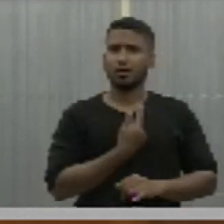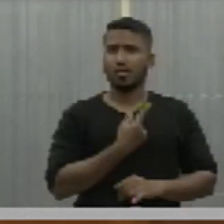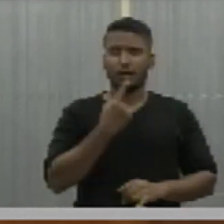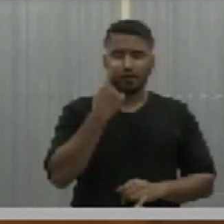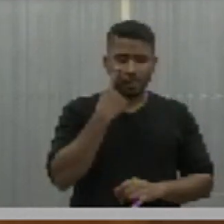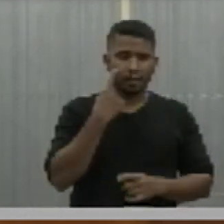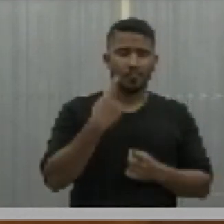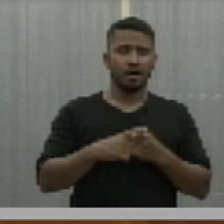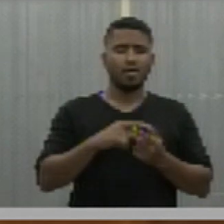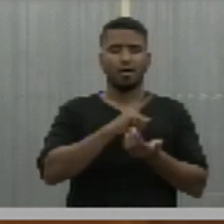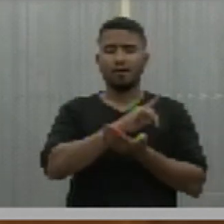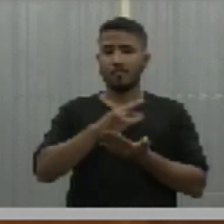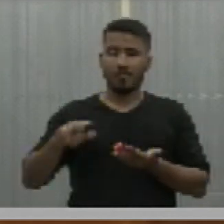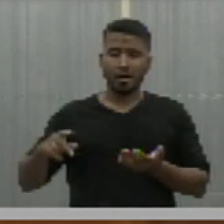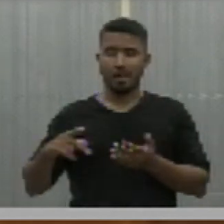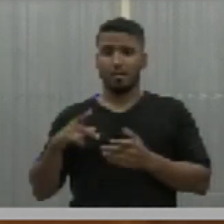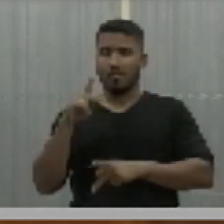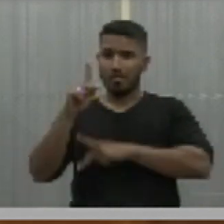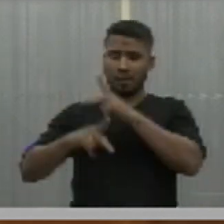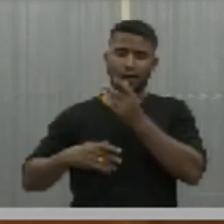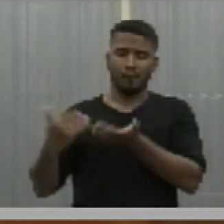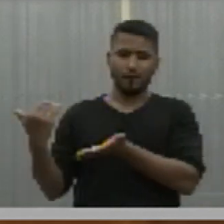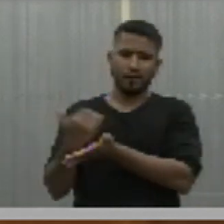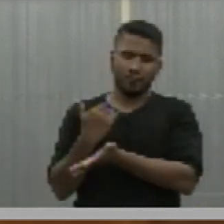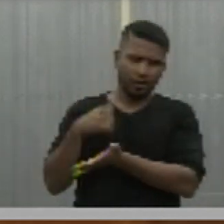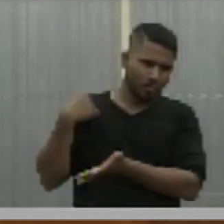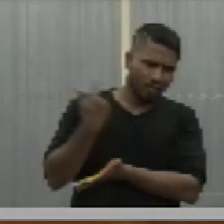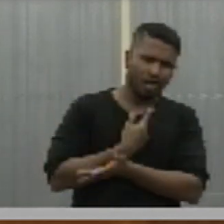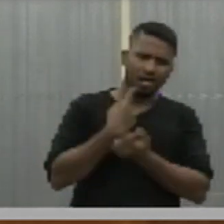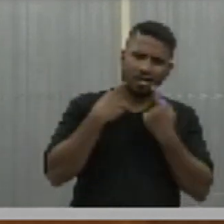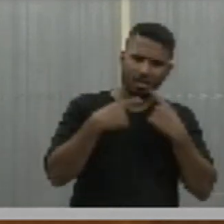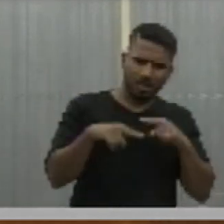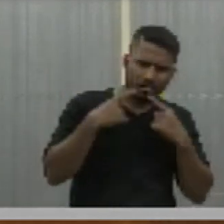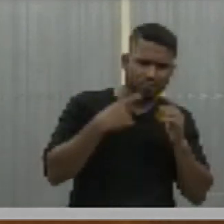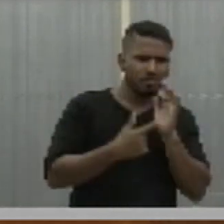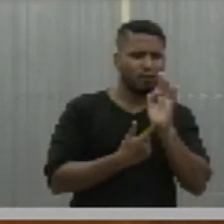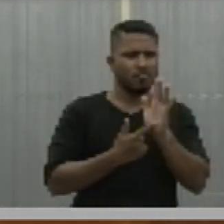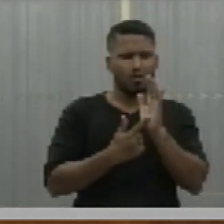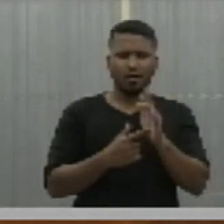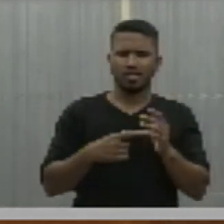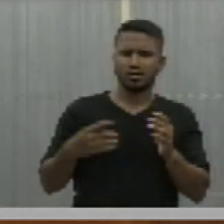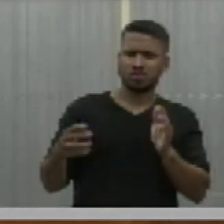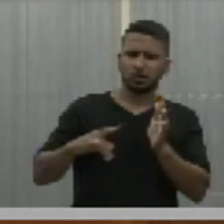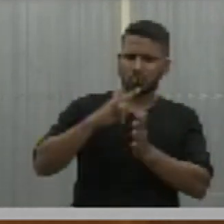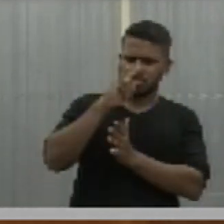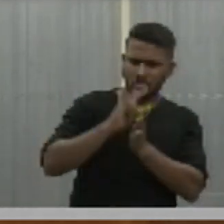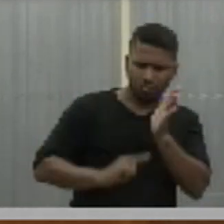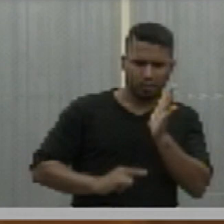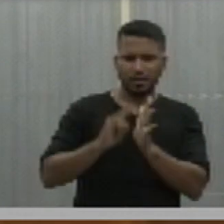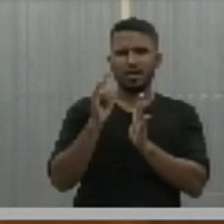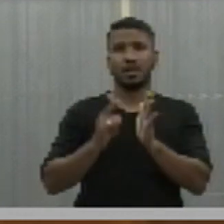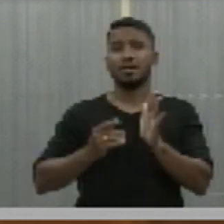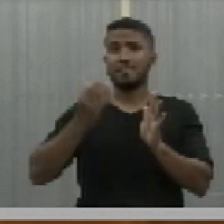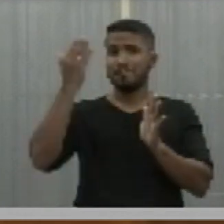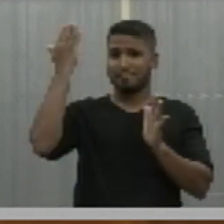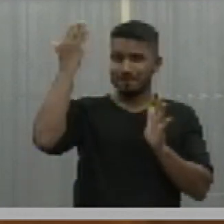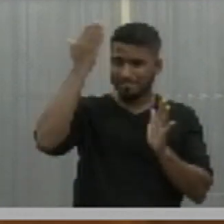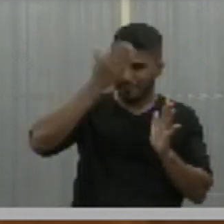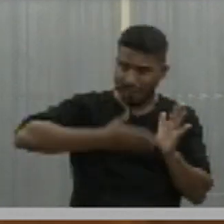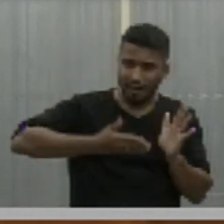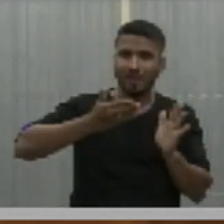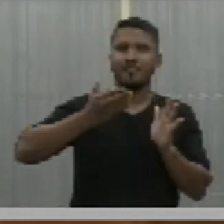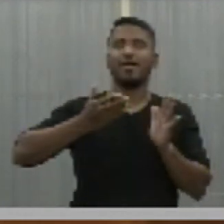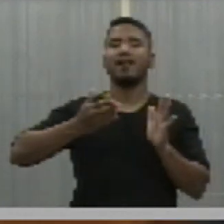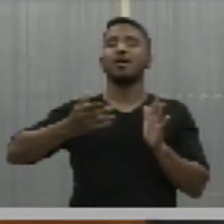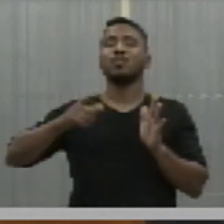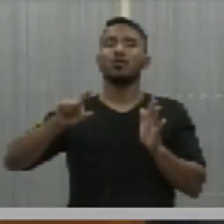diversas pessoas nos procuram diariamente para trazer documentos e provas concretas